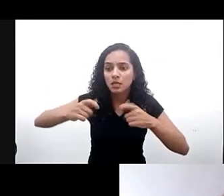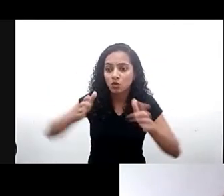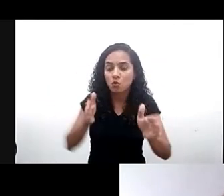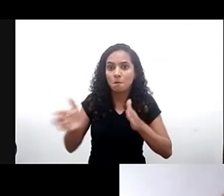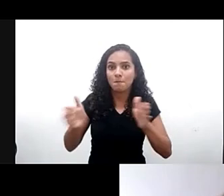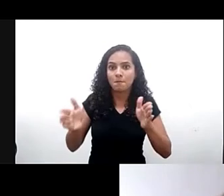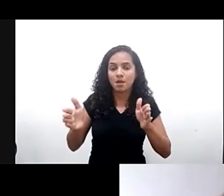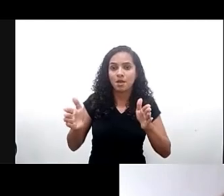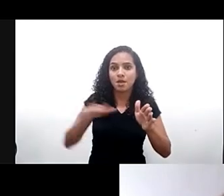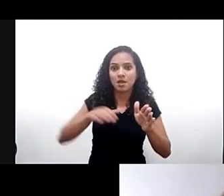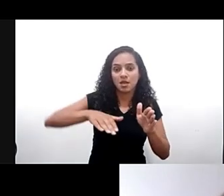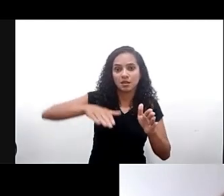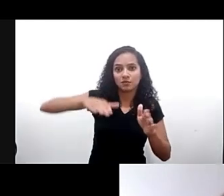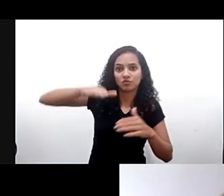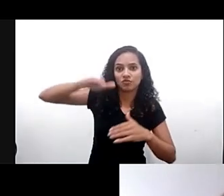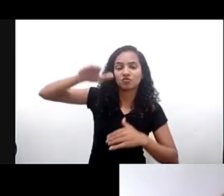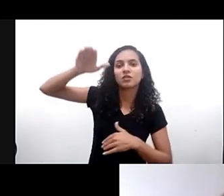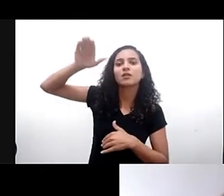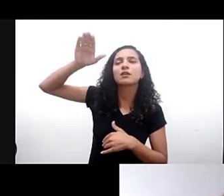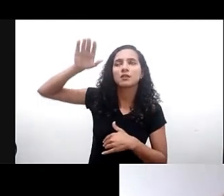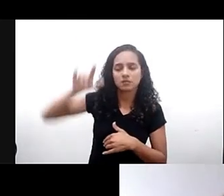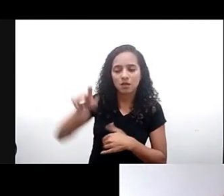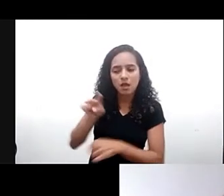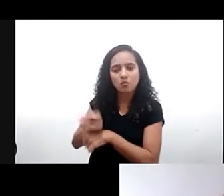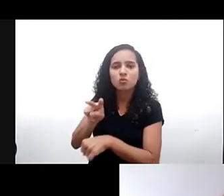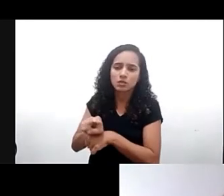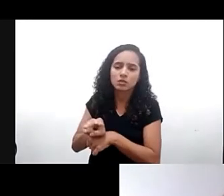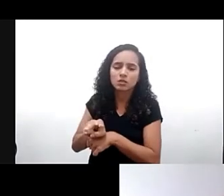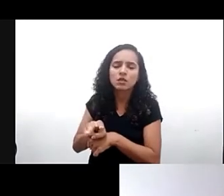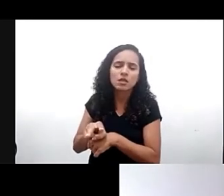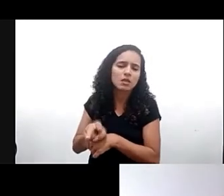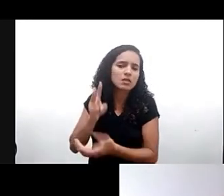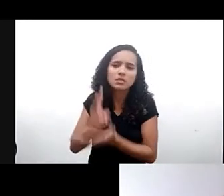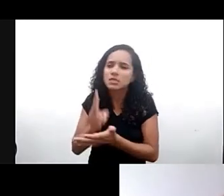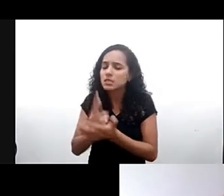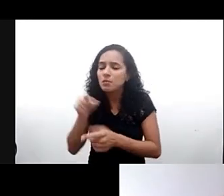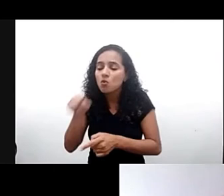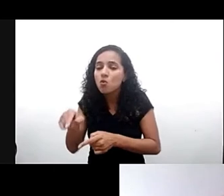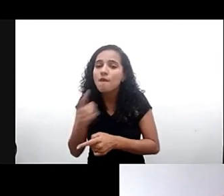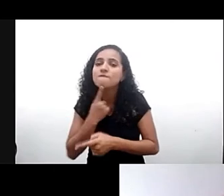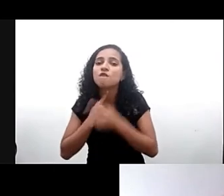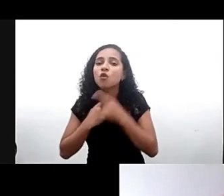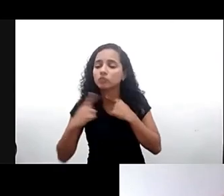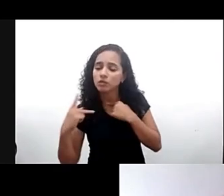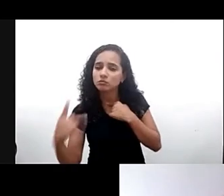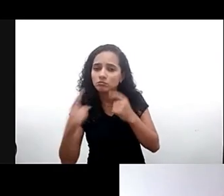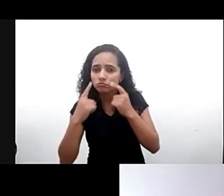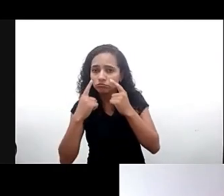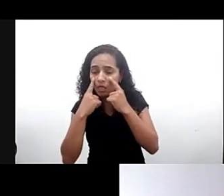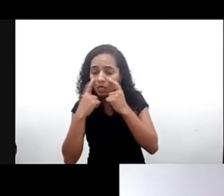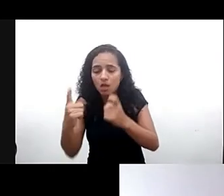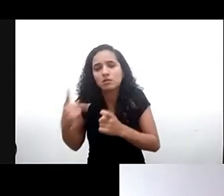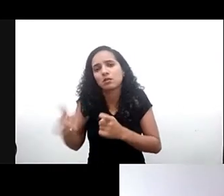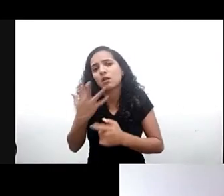e crianças estão e também sempre o melhor interesse da criança inclusive como um dos grandes princípios que